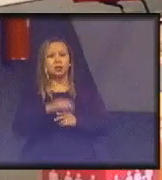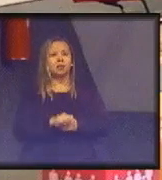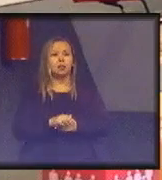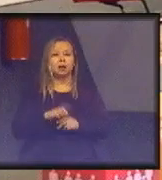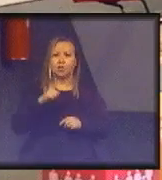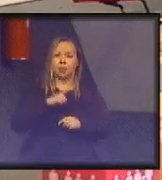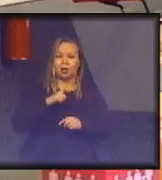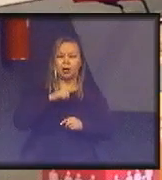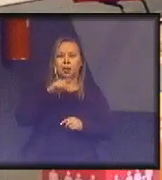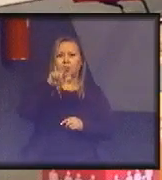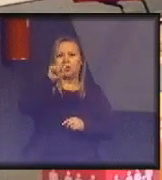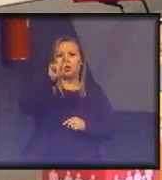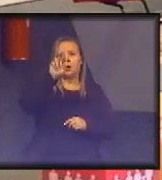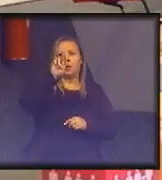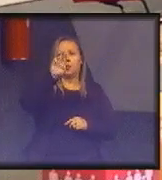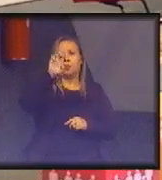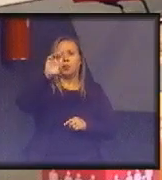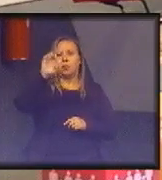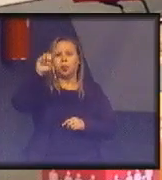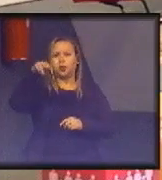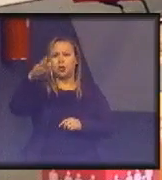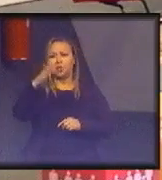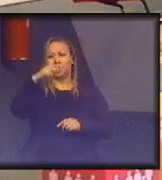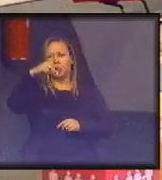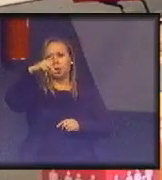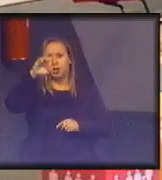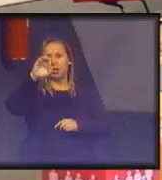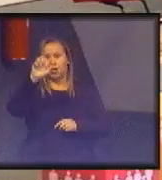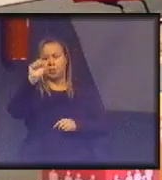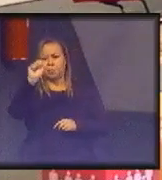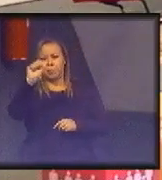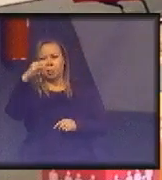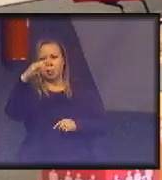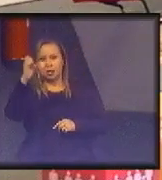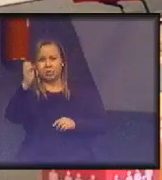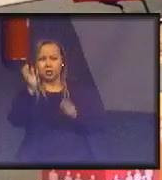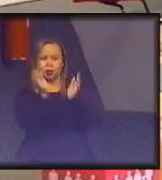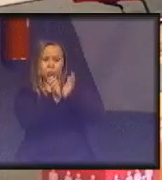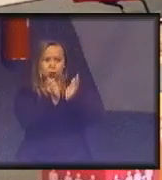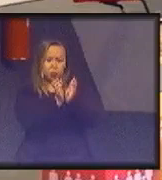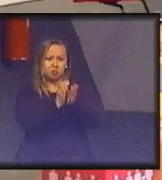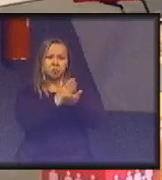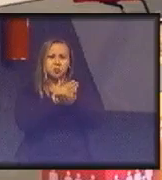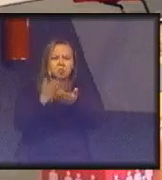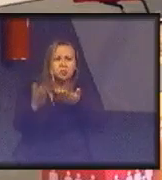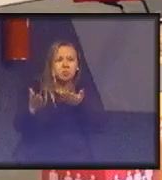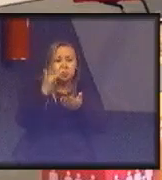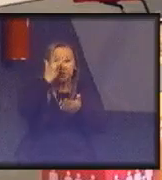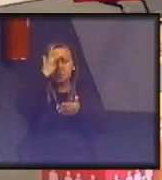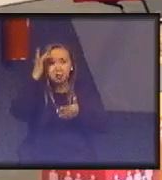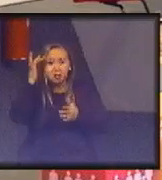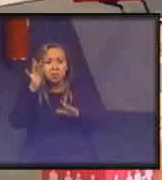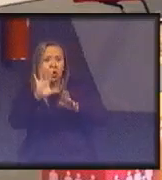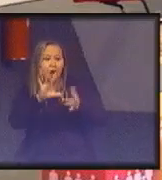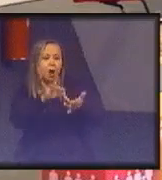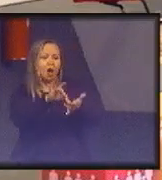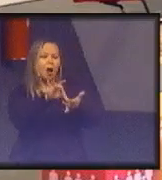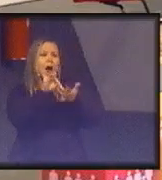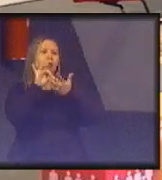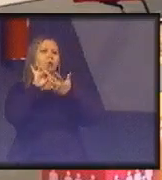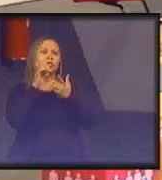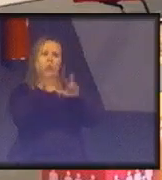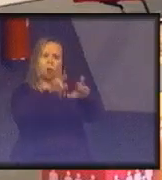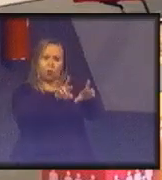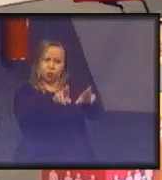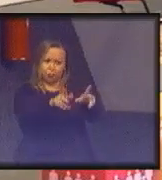todo mundo conhece, o Greenpeace, o Greenpeace começou quando um grupo de gente alternativa, eram totalmente